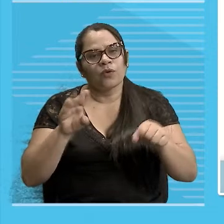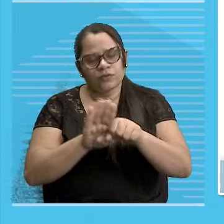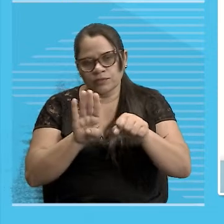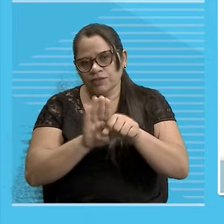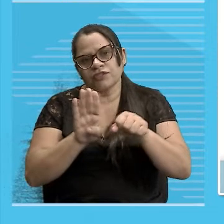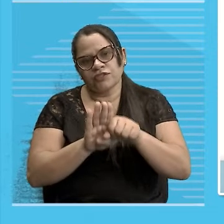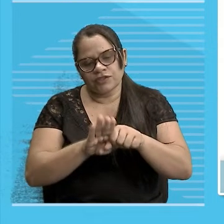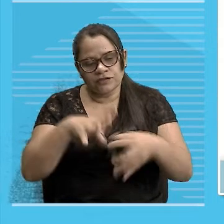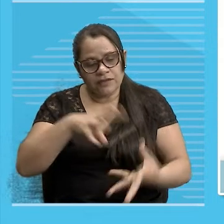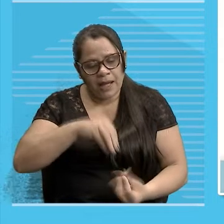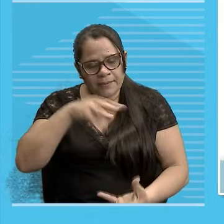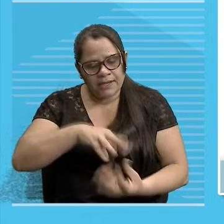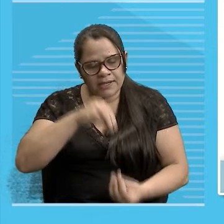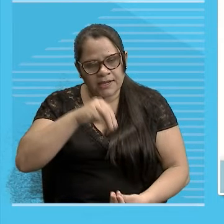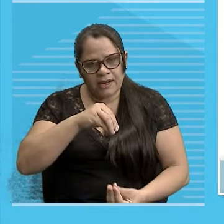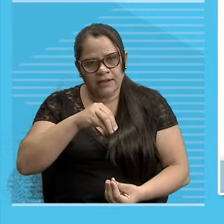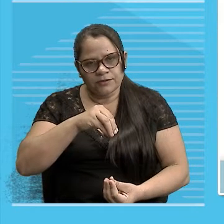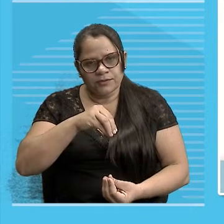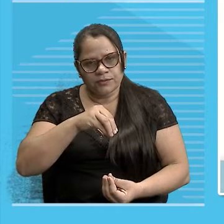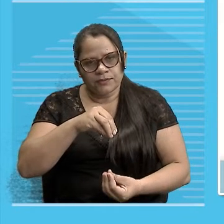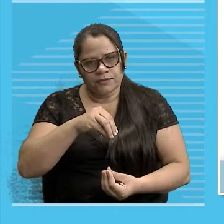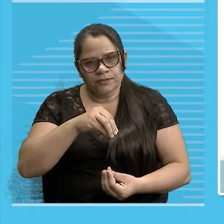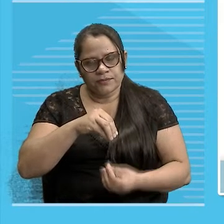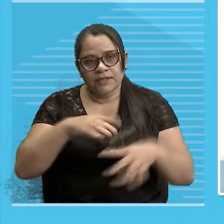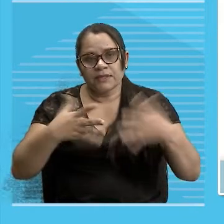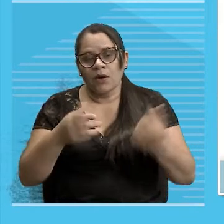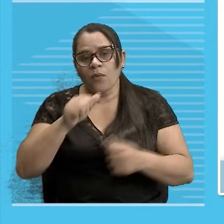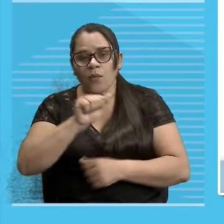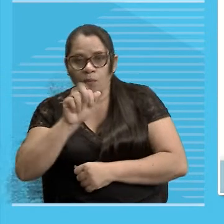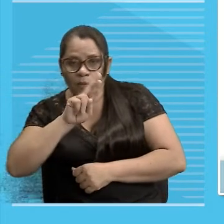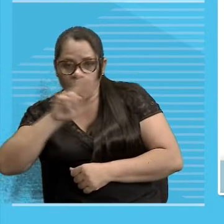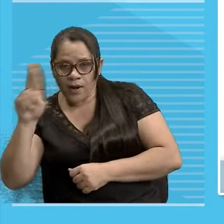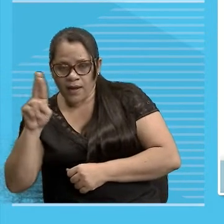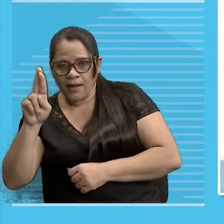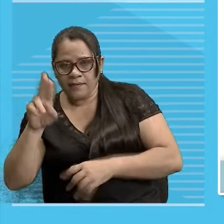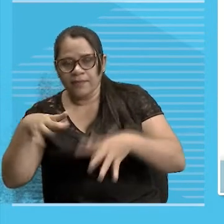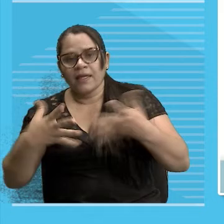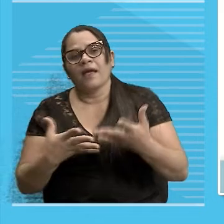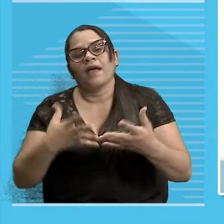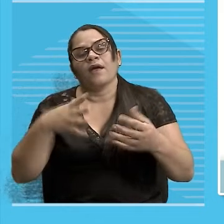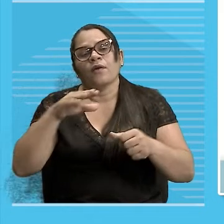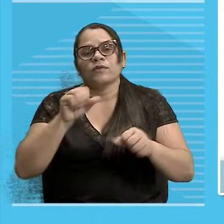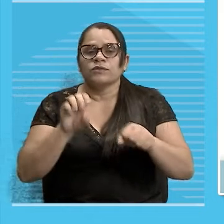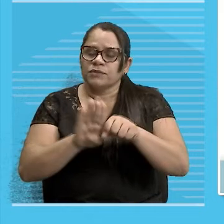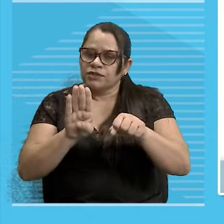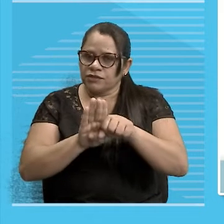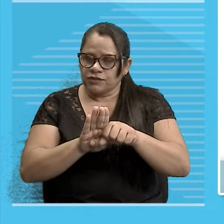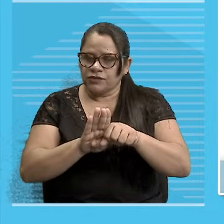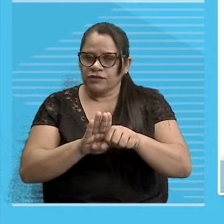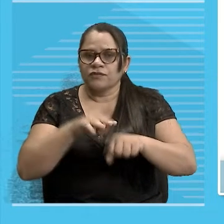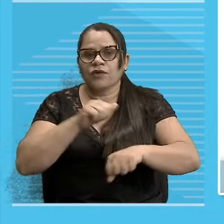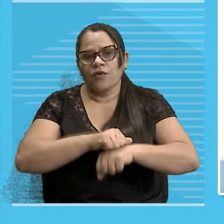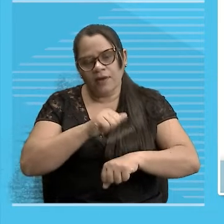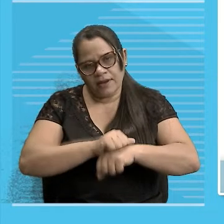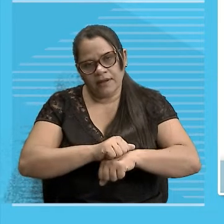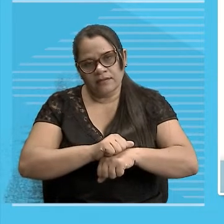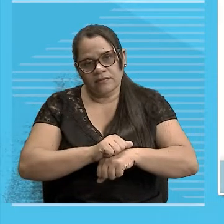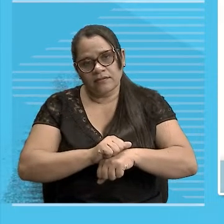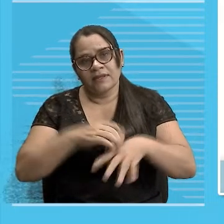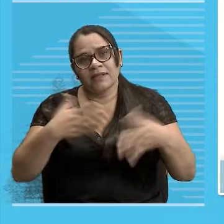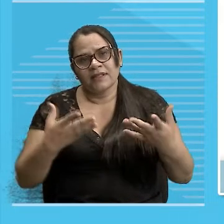concretos Tem né Evidentemente O A não tem É um substantivo concreto Deus eu não sei Tem algumas